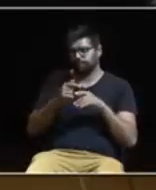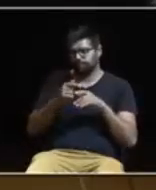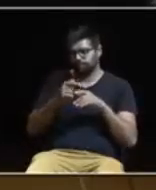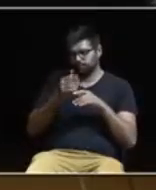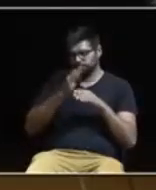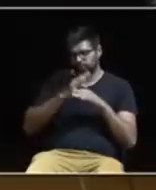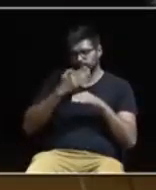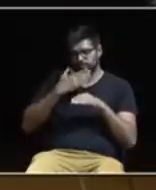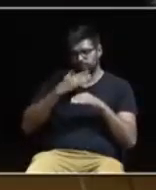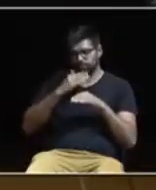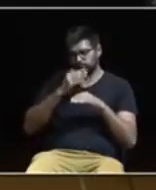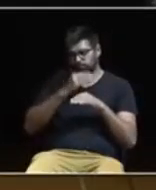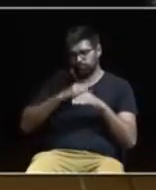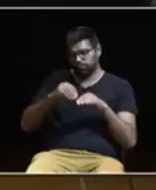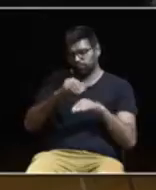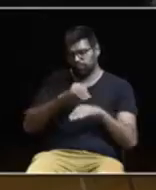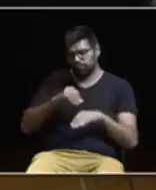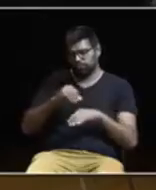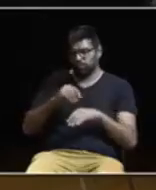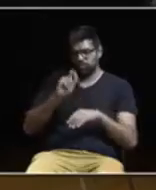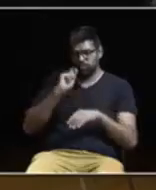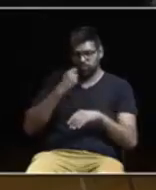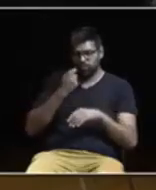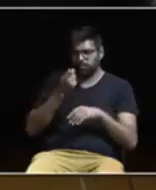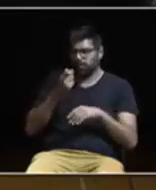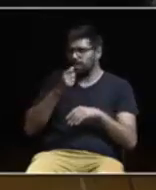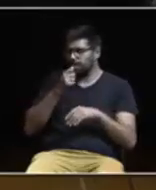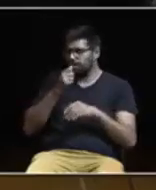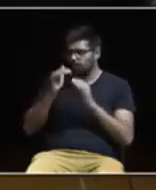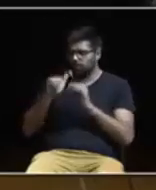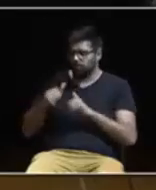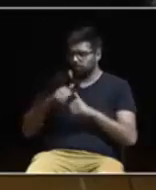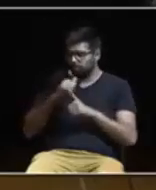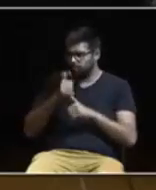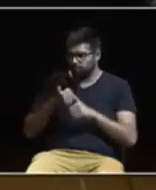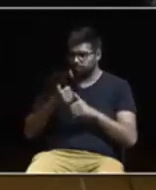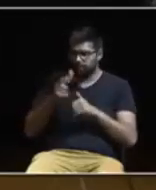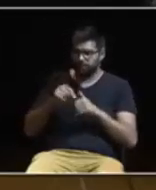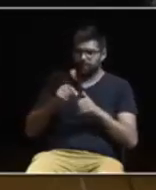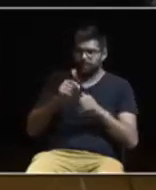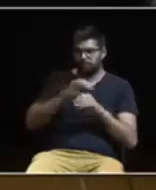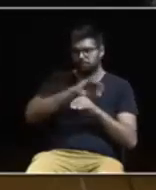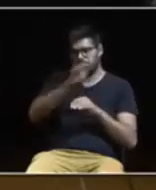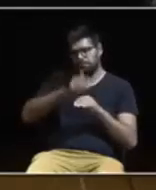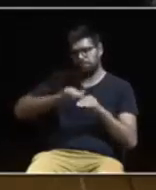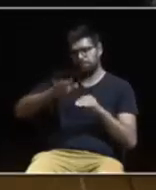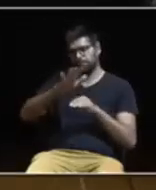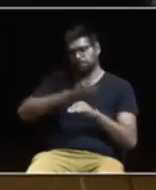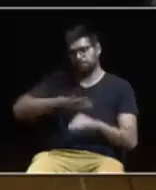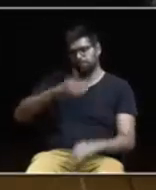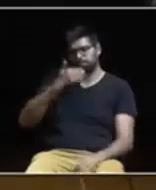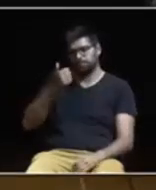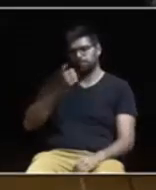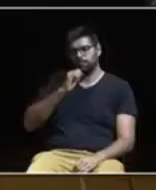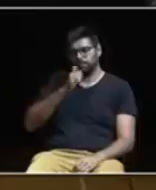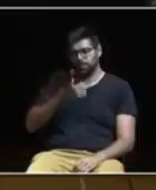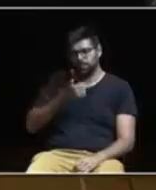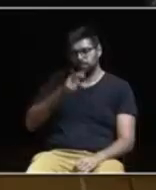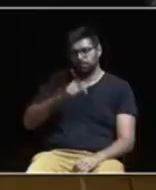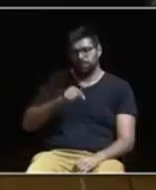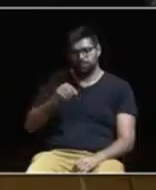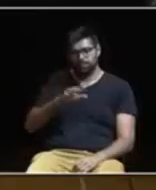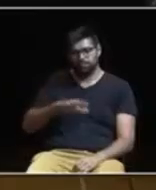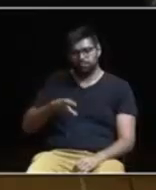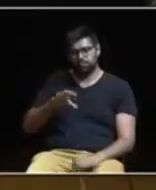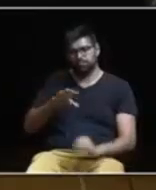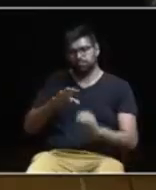consequências graves no ciclo da água, na perda da diversidade biológica, na descaracterização da paisagem e no equilíbrio ecológico, em que